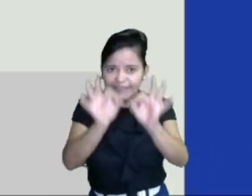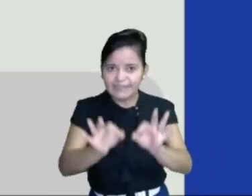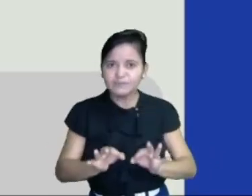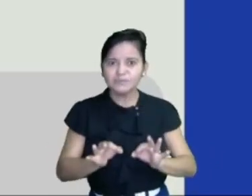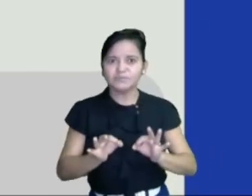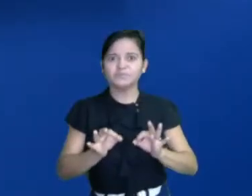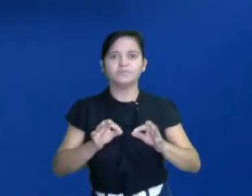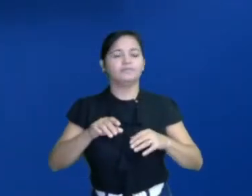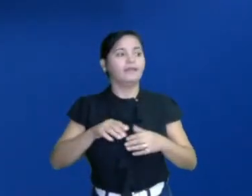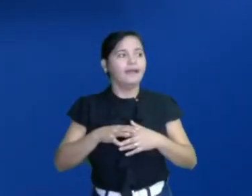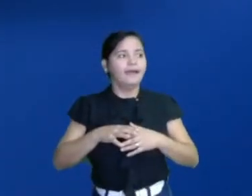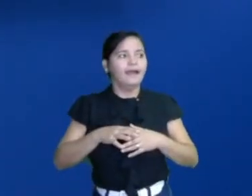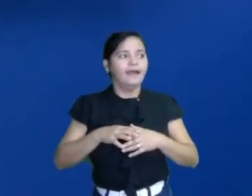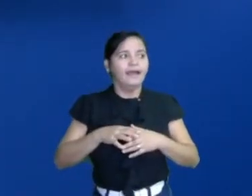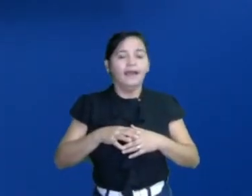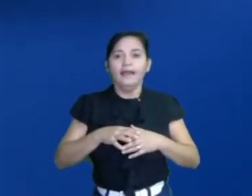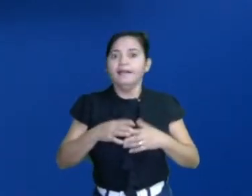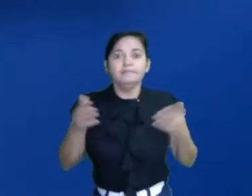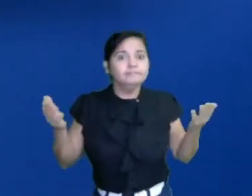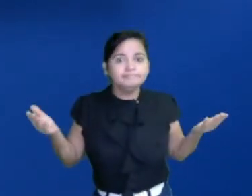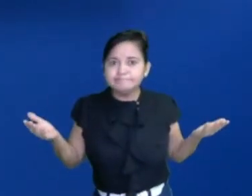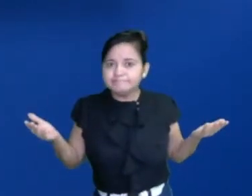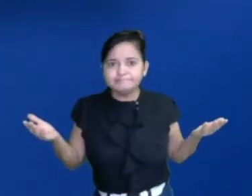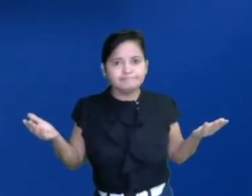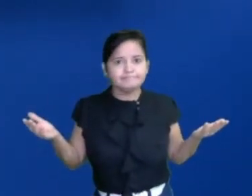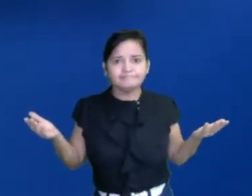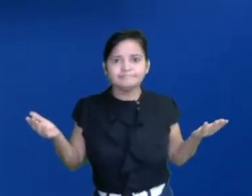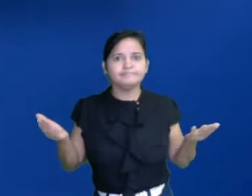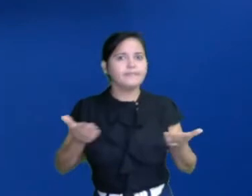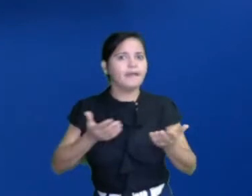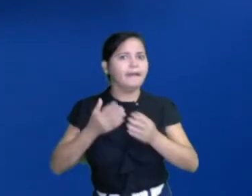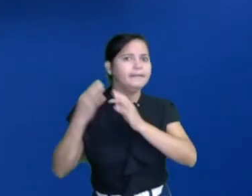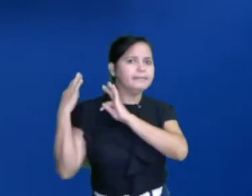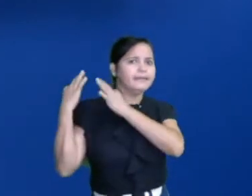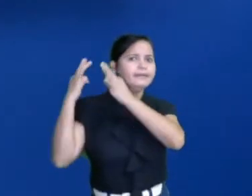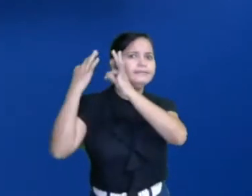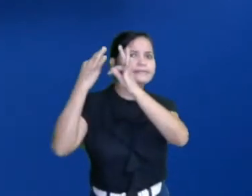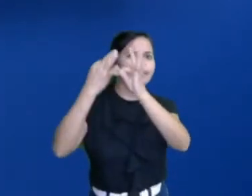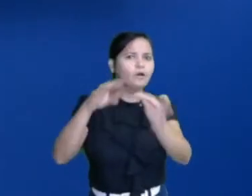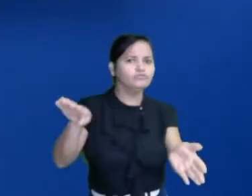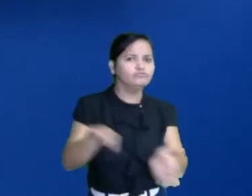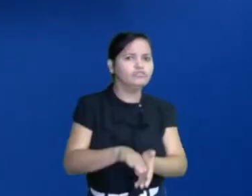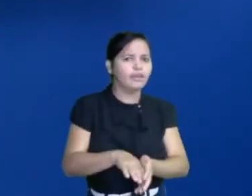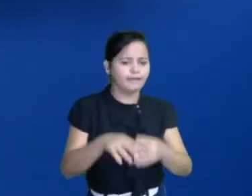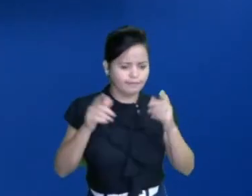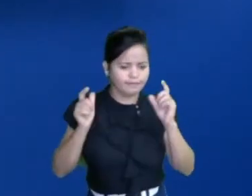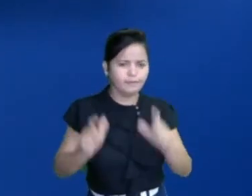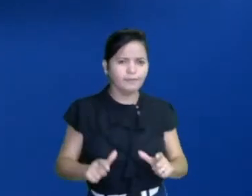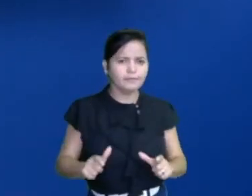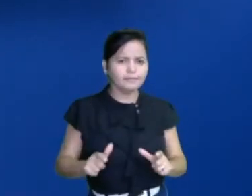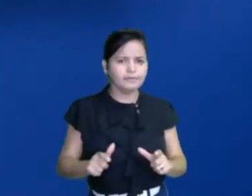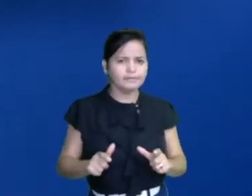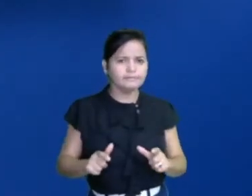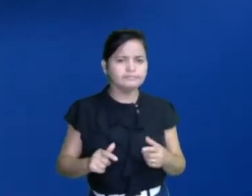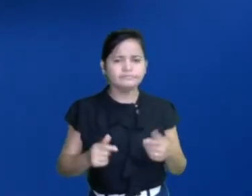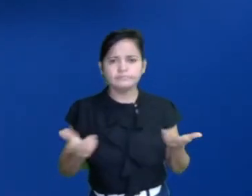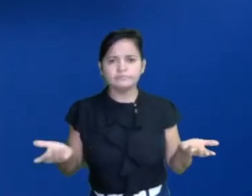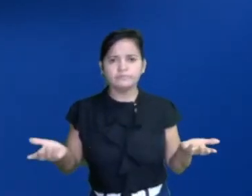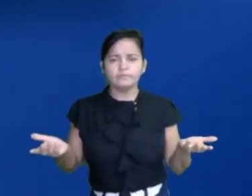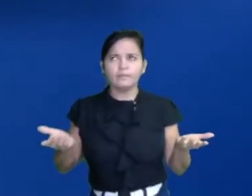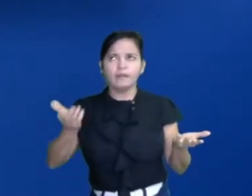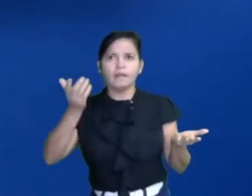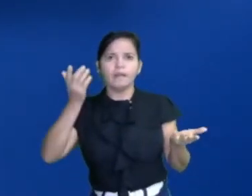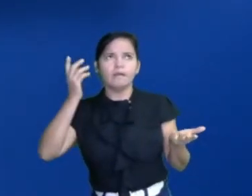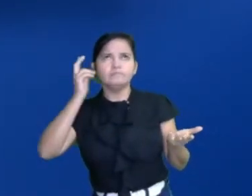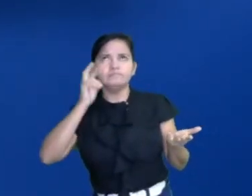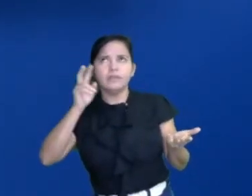E aí, de onde vêm as minhas tradições? Será que as tradições que eu trago